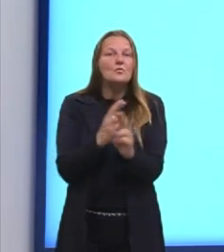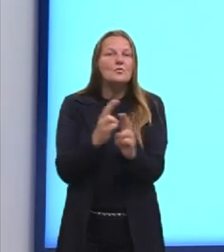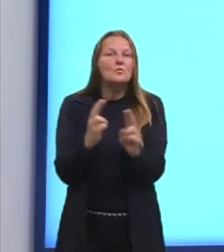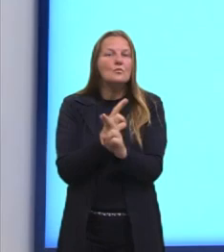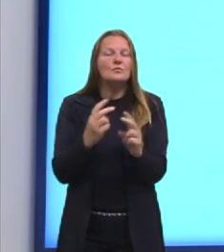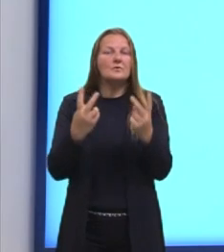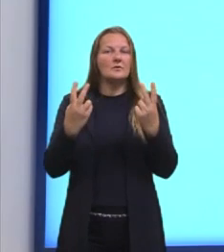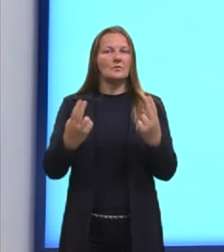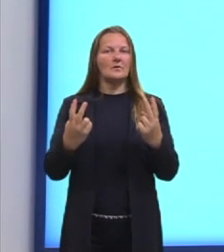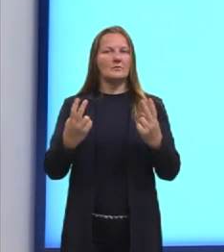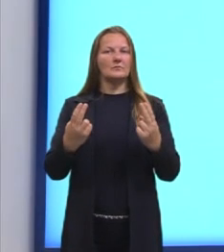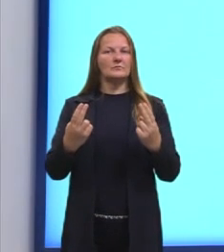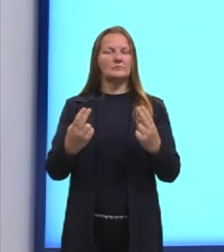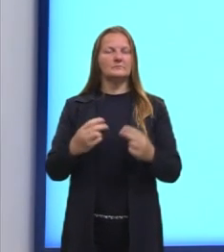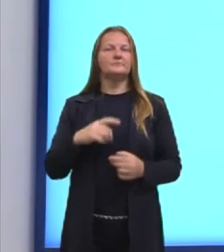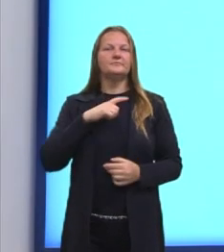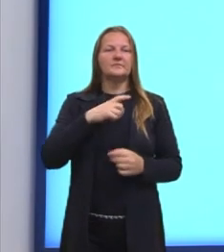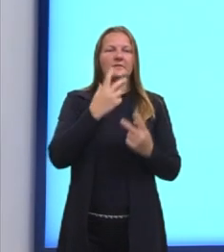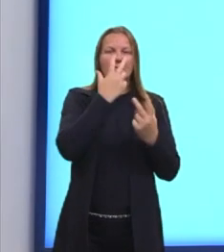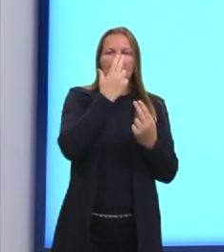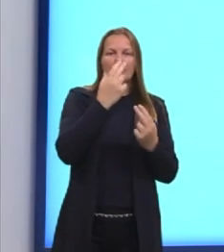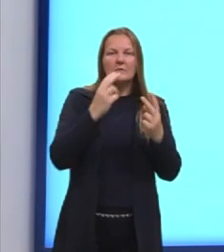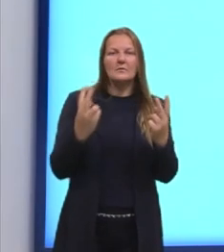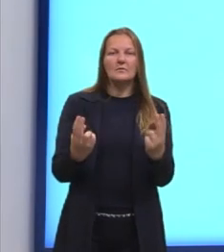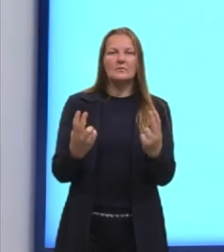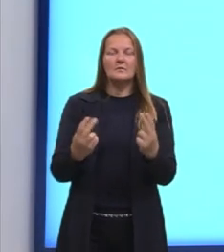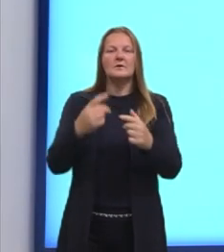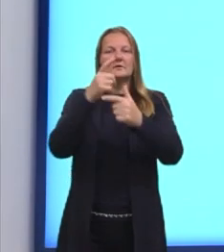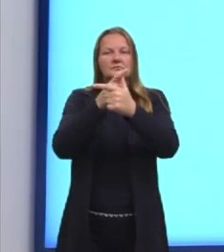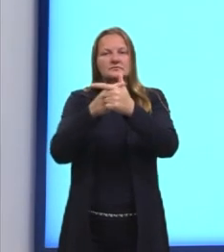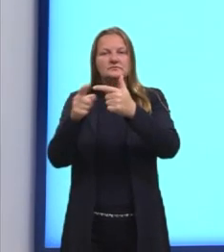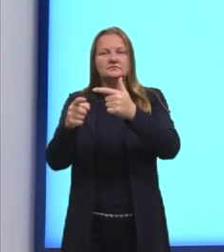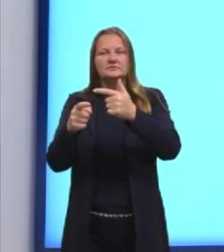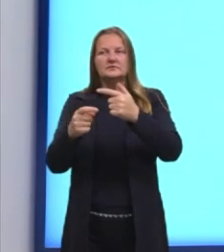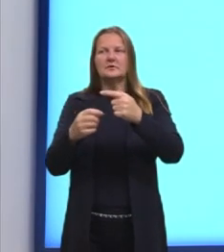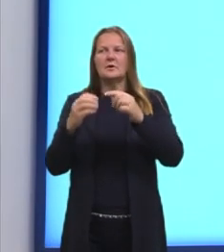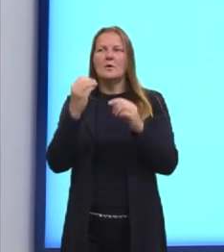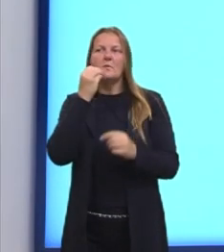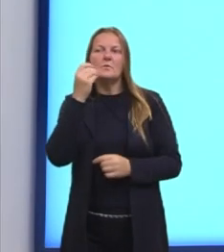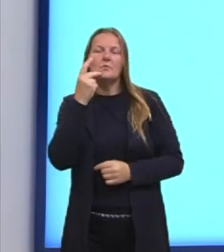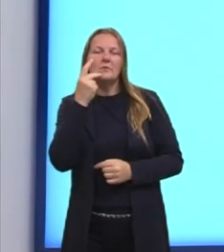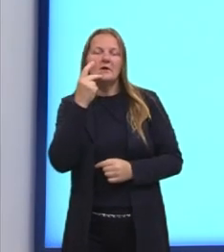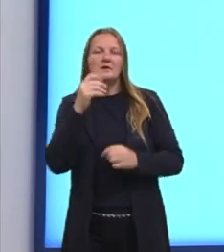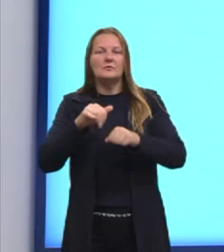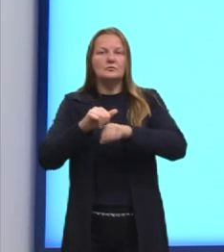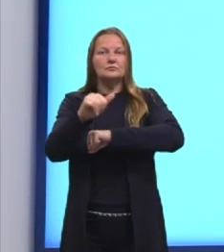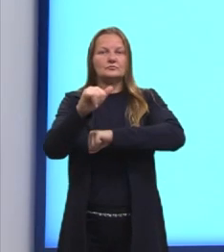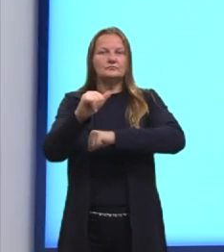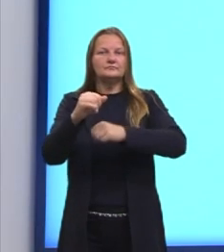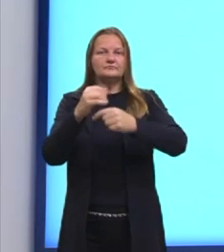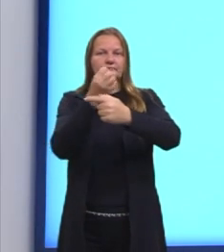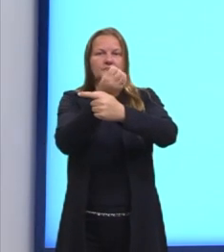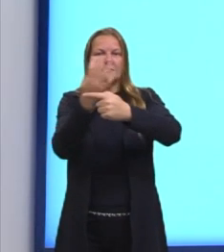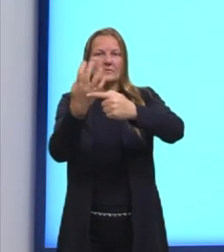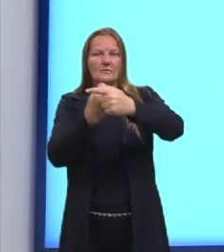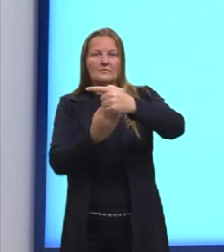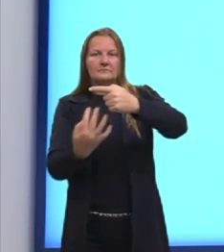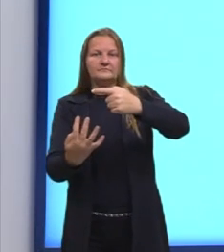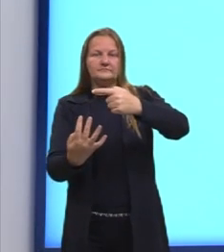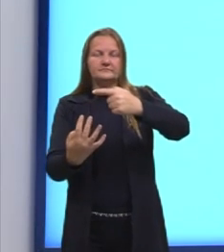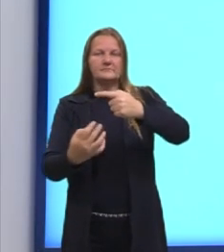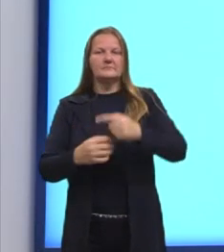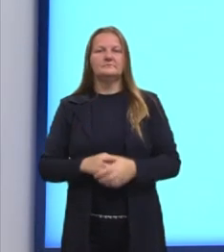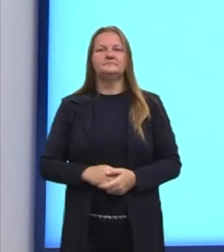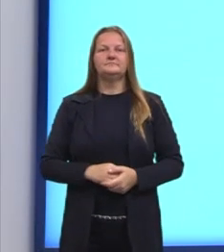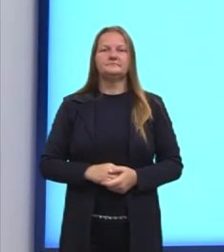entre eles? E aí nós vamos dividir pela probabilidade de ocorrer o segundo evento, o evento B,